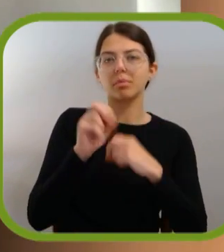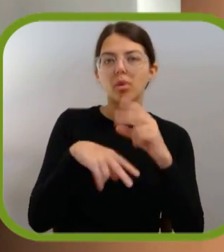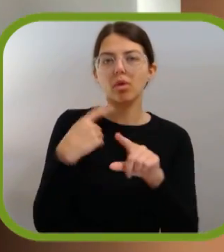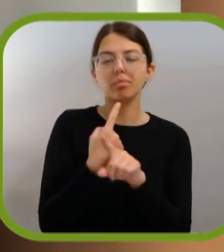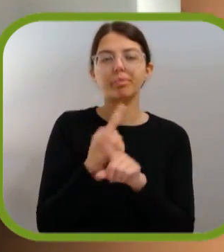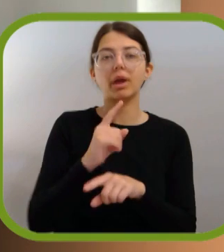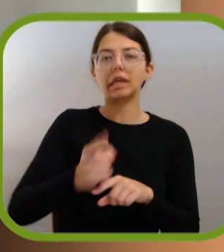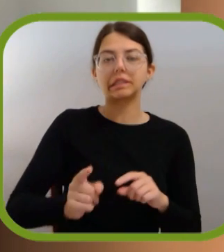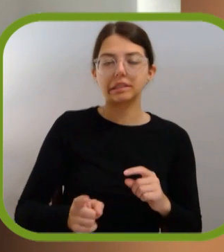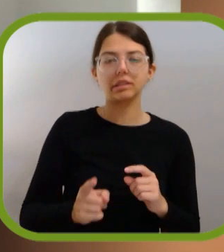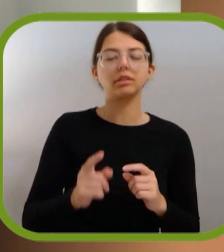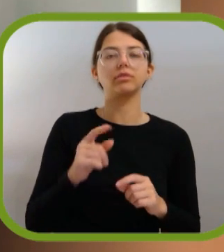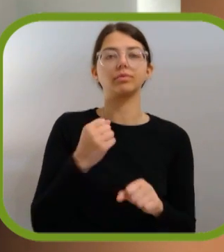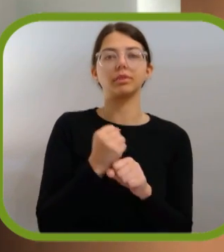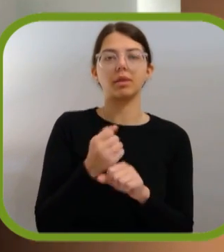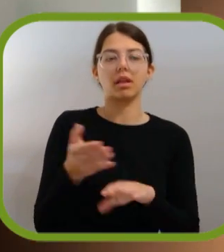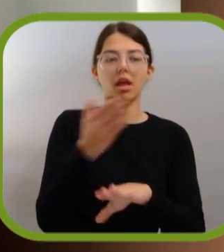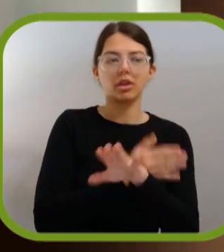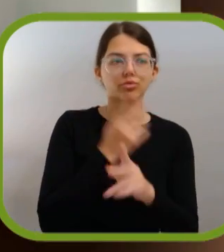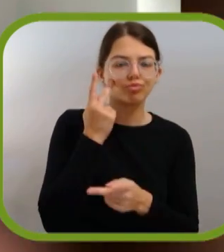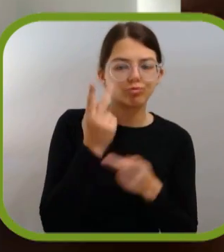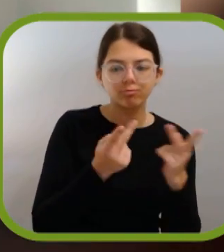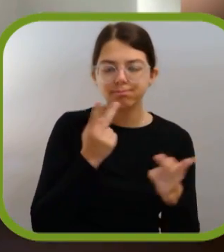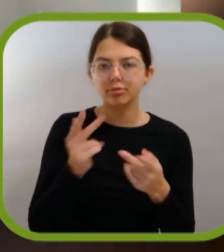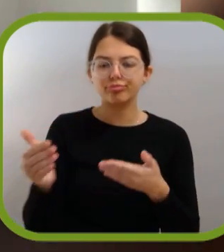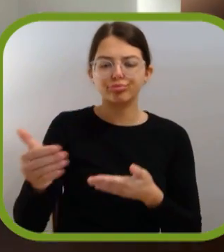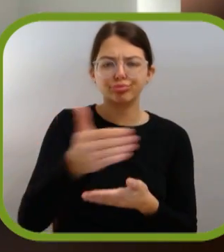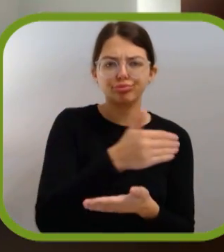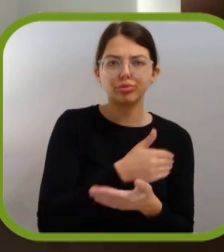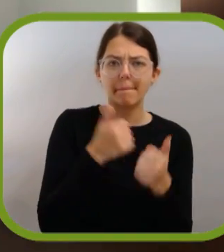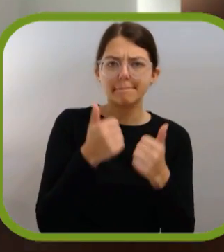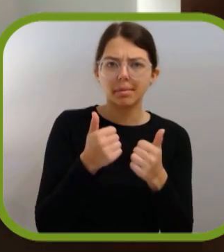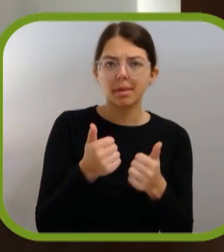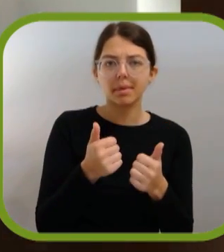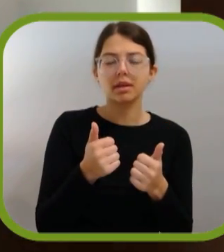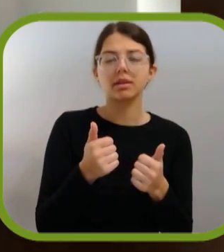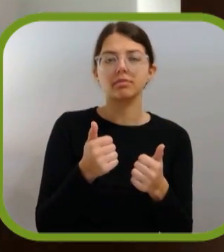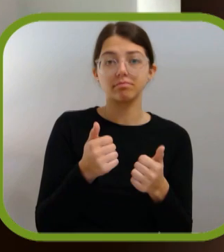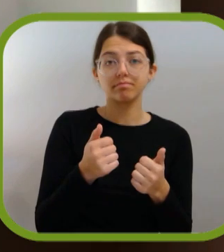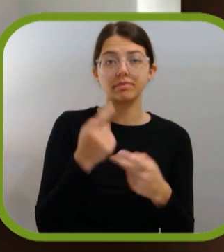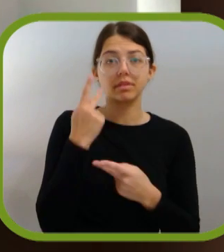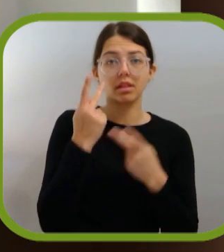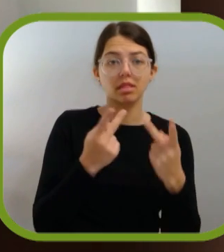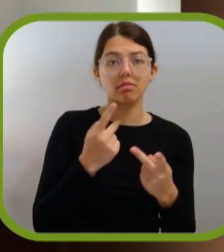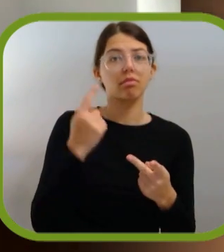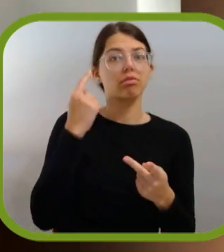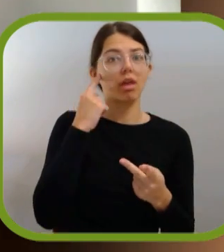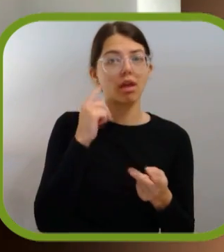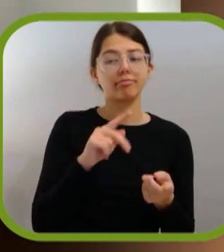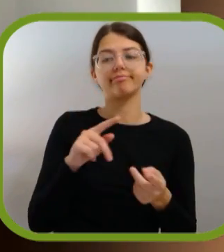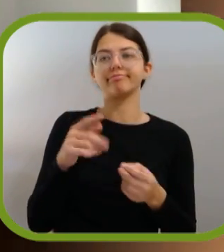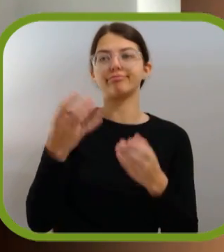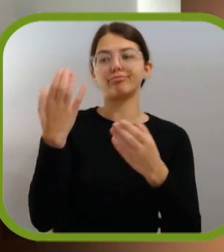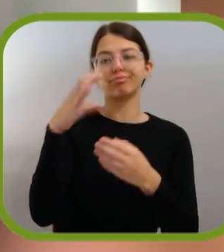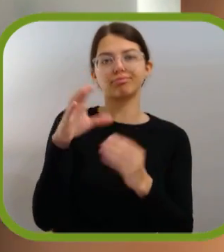tendências, como eu falei anteriormente, é ter todo este trabalho de análise anterior, muito bem feito, para depois ser só construir